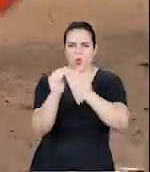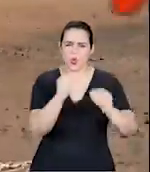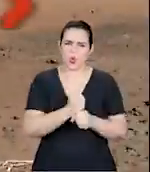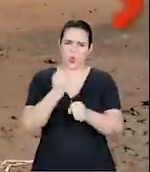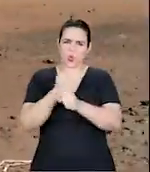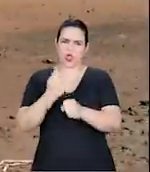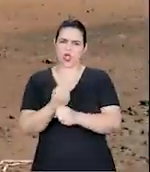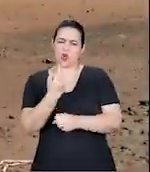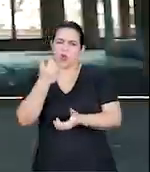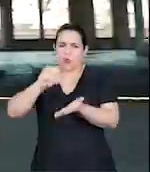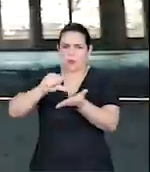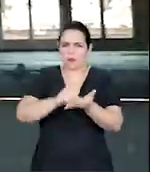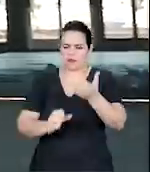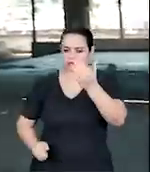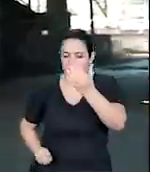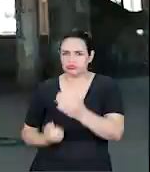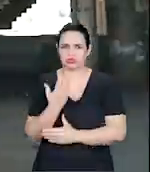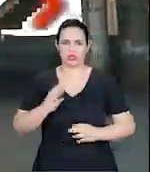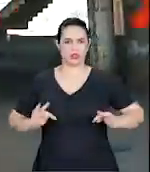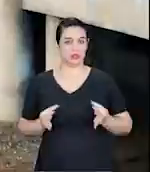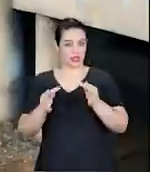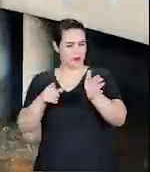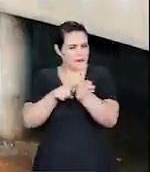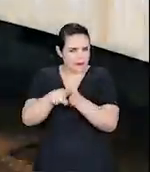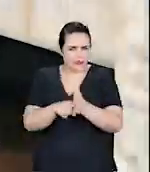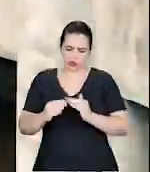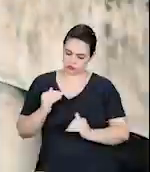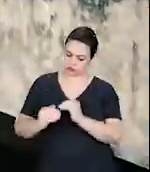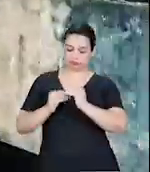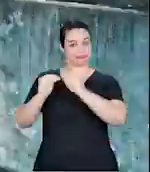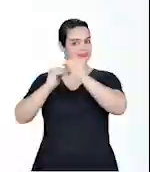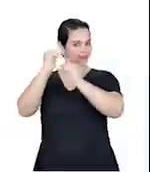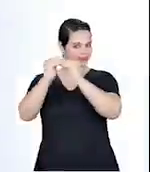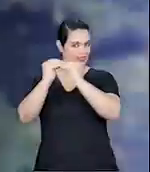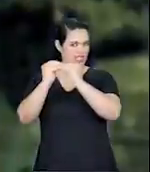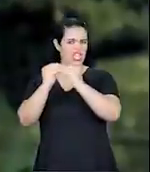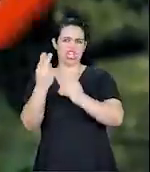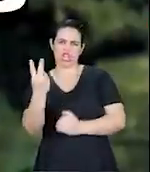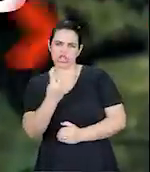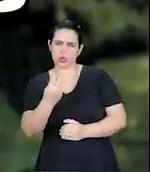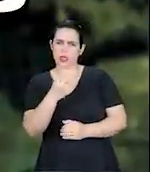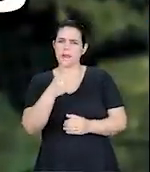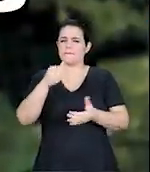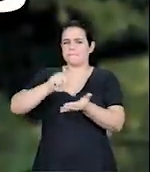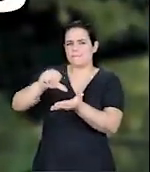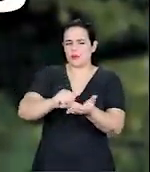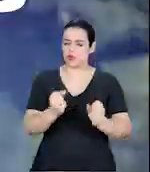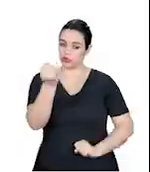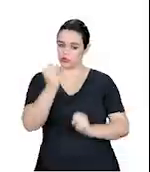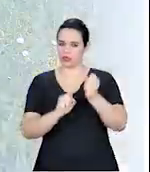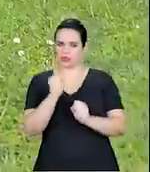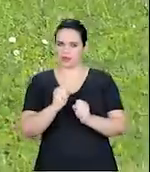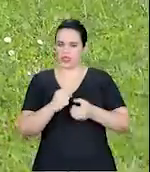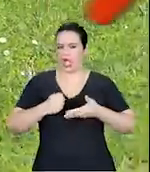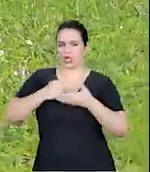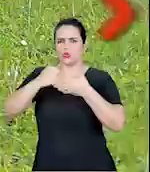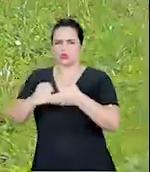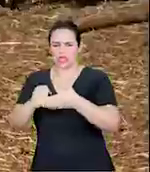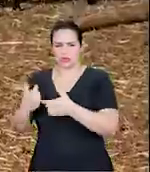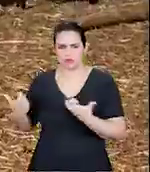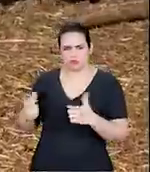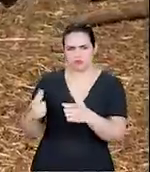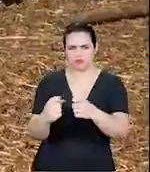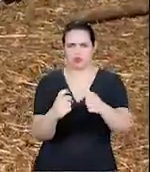Um polo de inovação, tecnologia, pesquisa e desenvolvimento. E dois polos industriais. Apoio para os